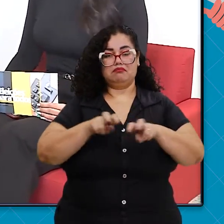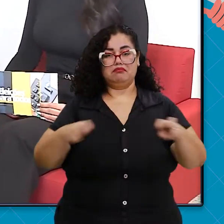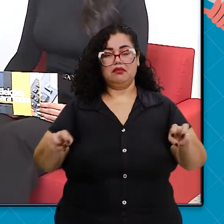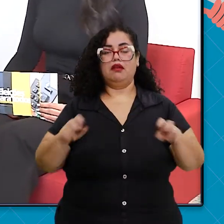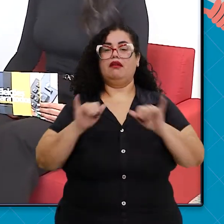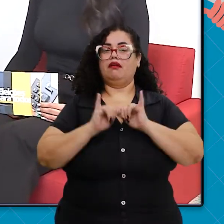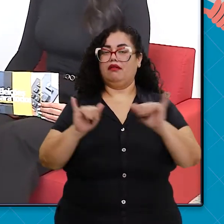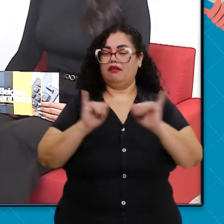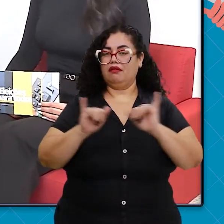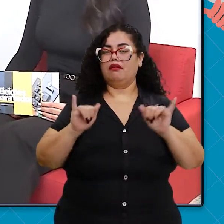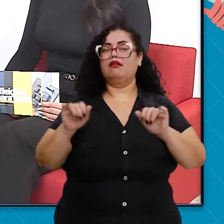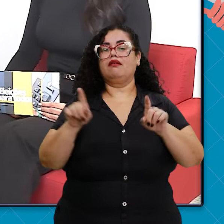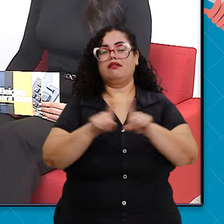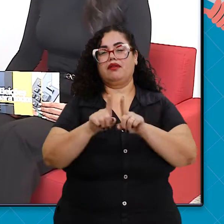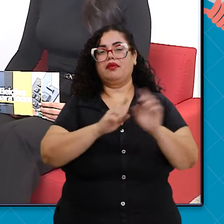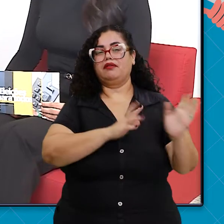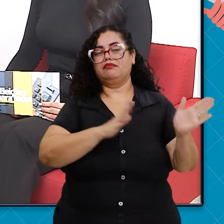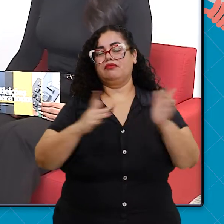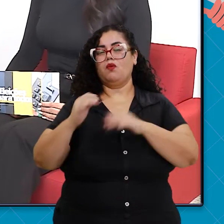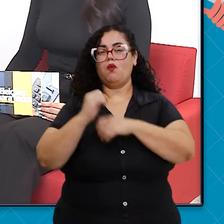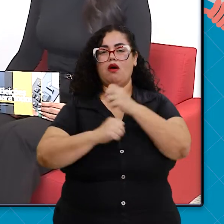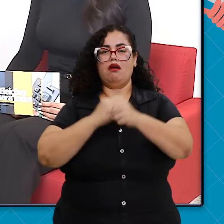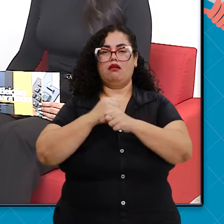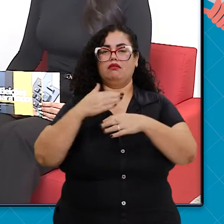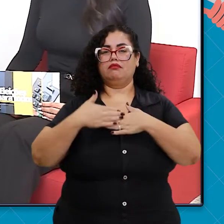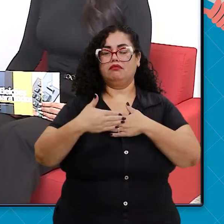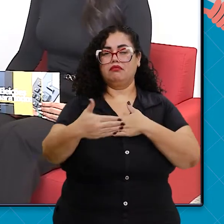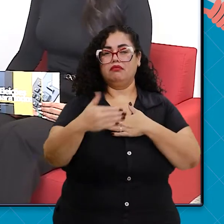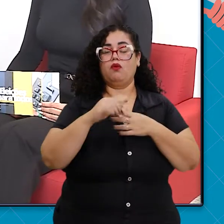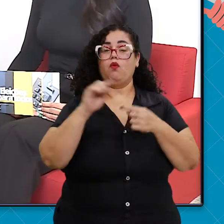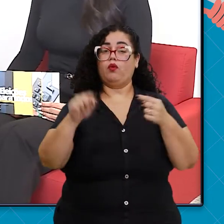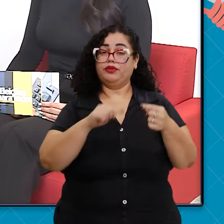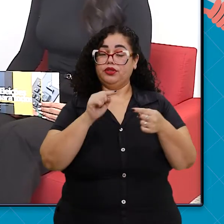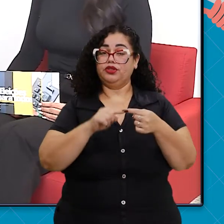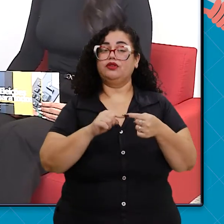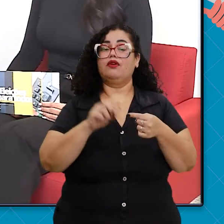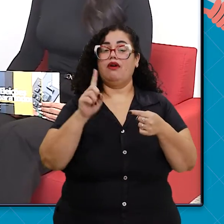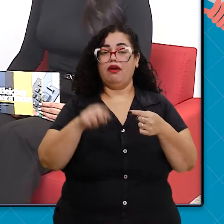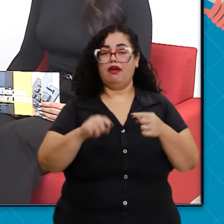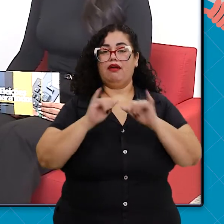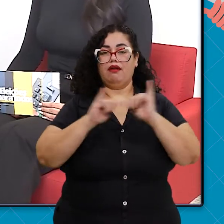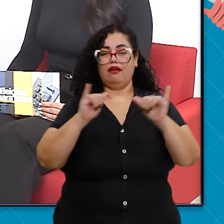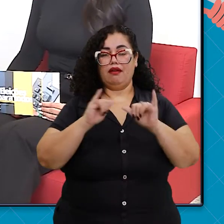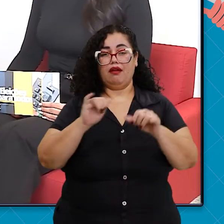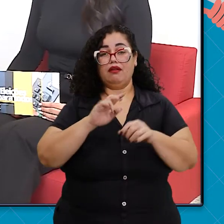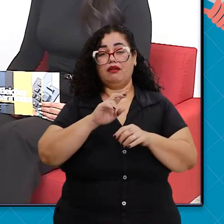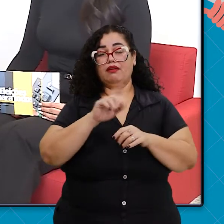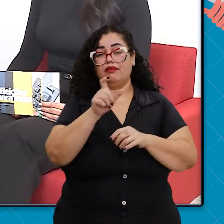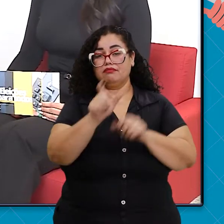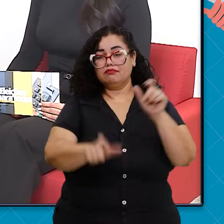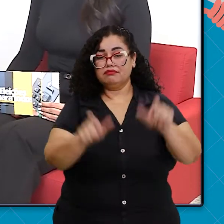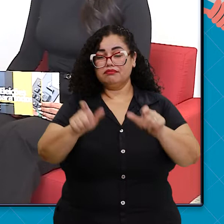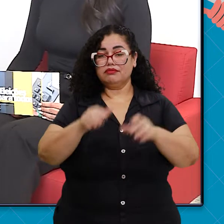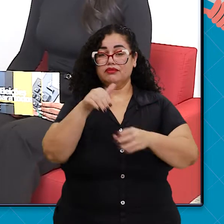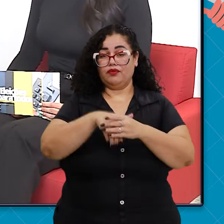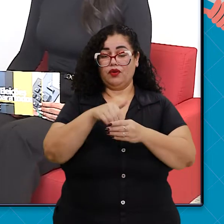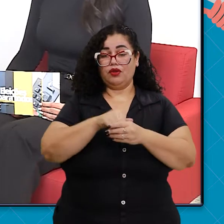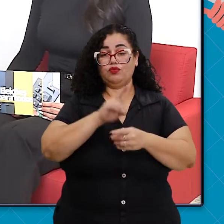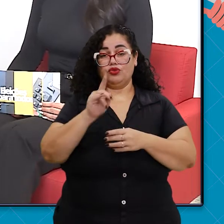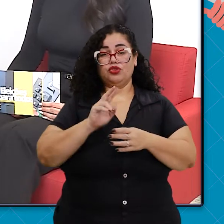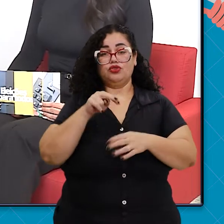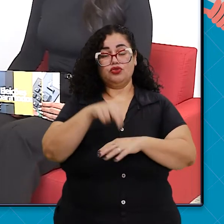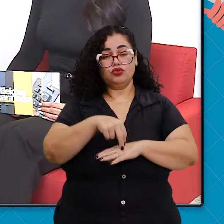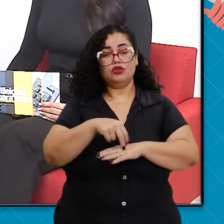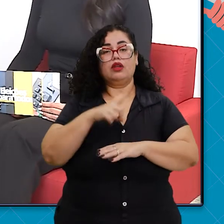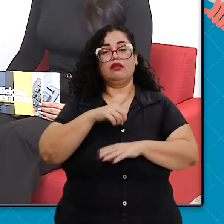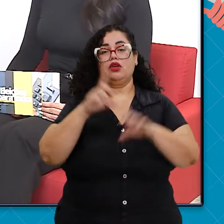campanhas que a gente realiza durante todo o ano. O objetivo é que o eleitor, na hora de votar, ele chegue, tenha